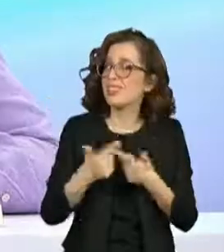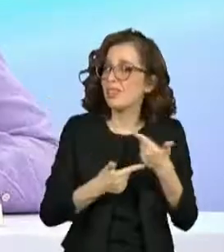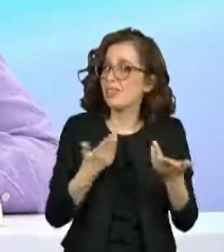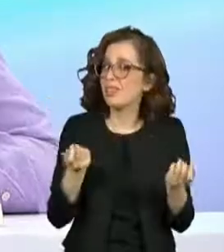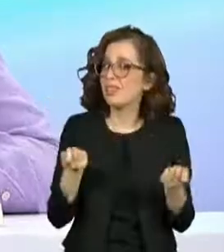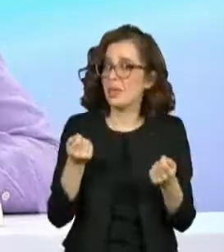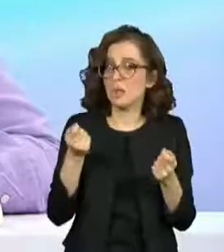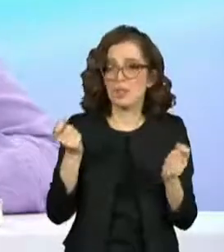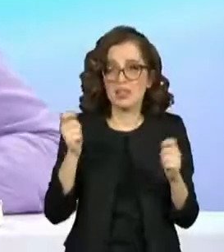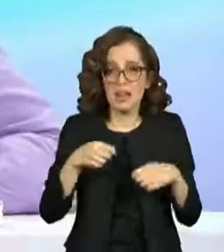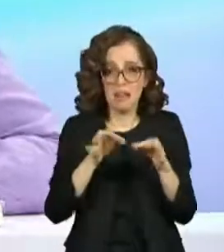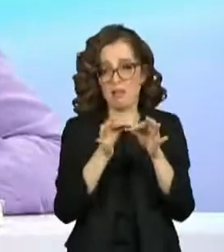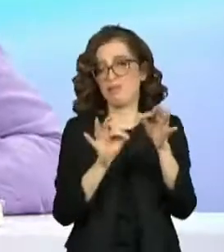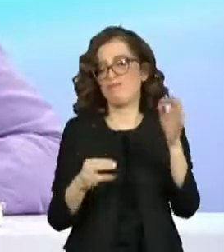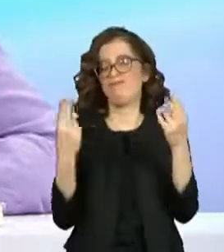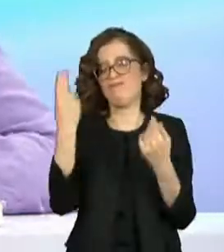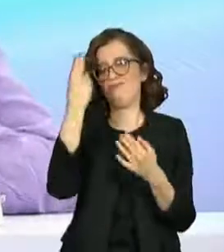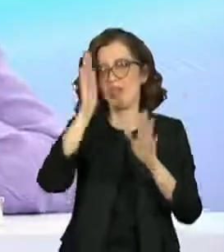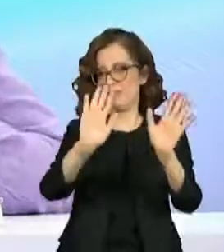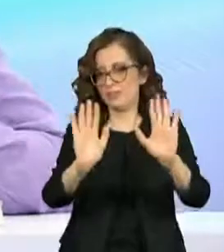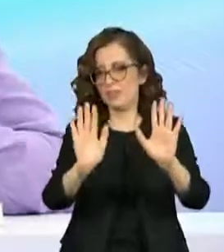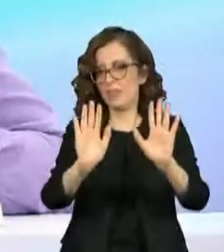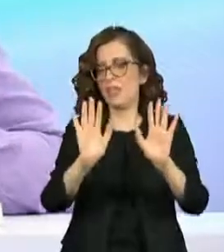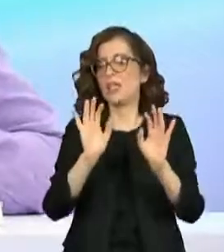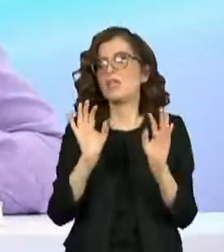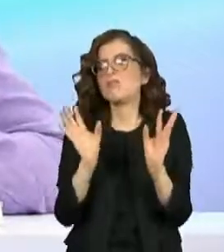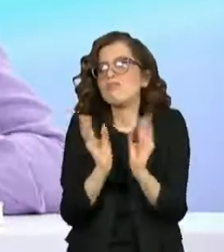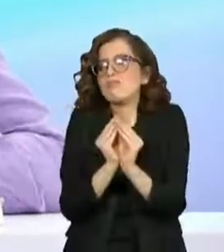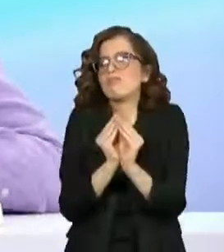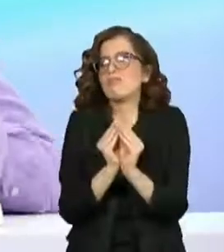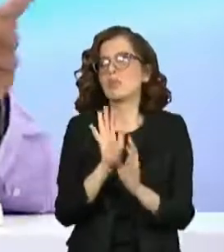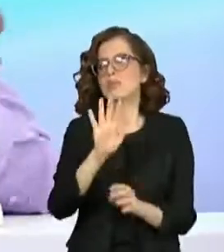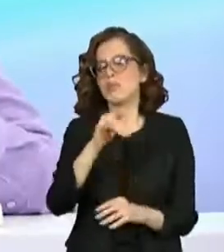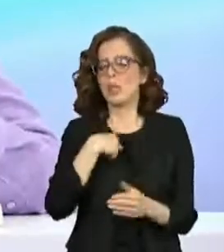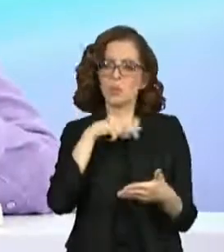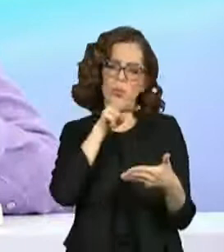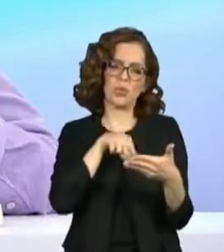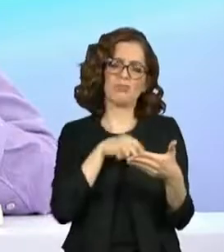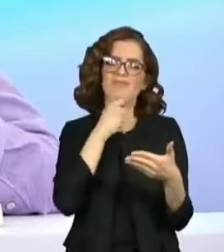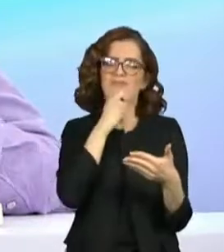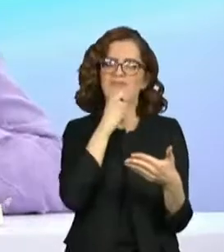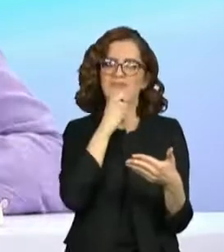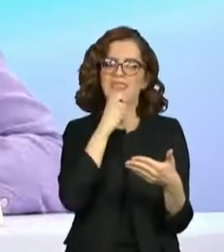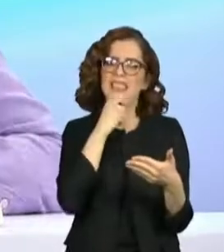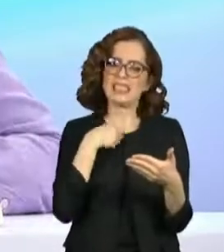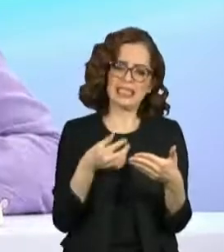tem um efeito na sociedade. Só que o que chama mais atenção é que, apesar disso tudo,